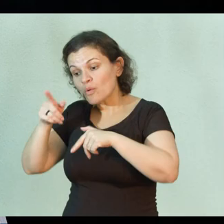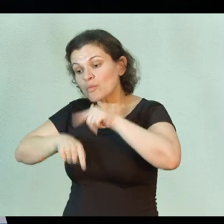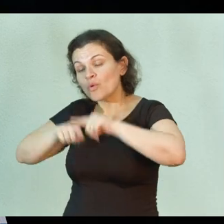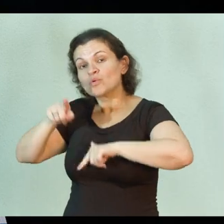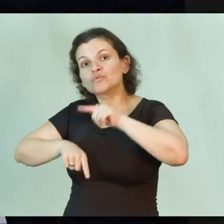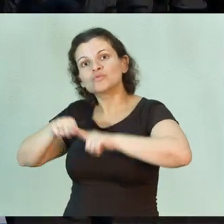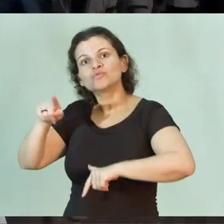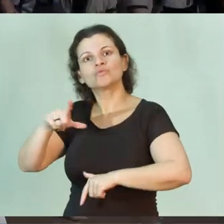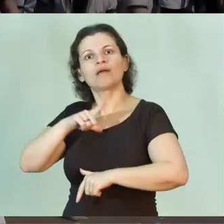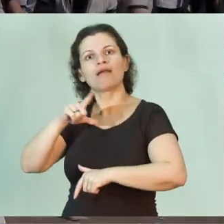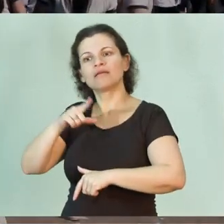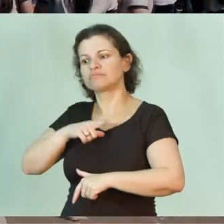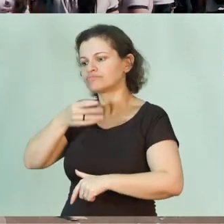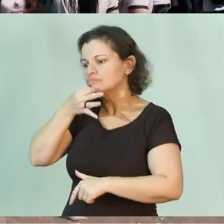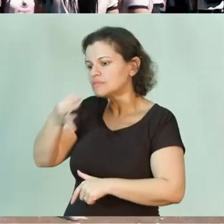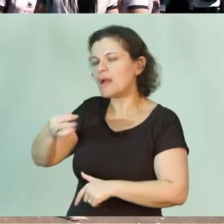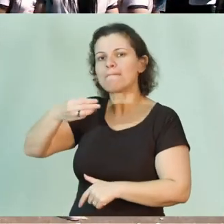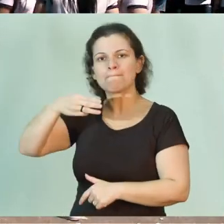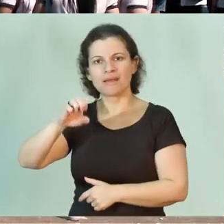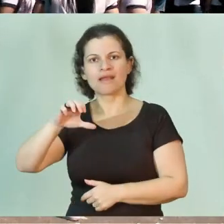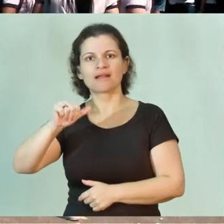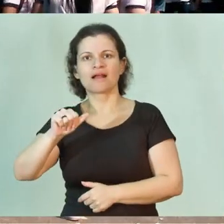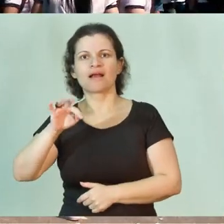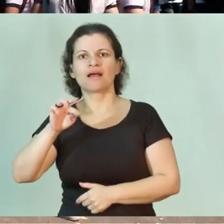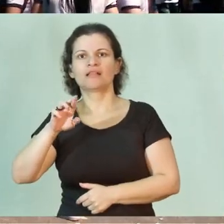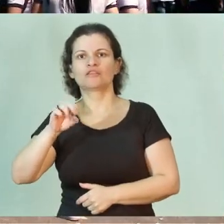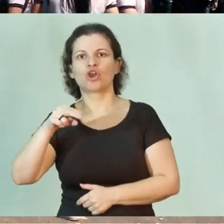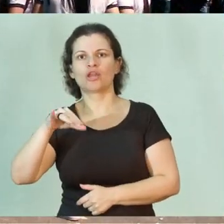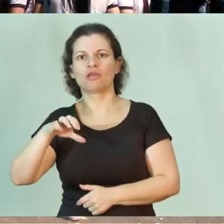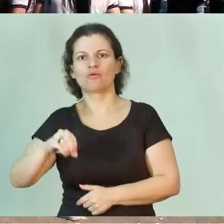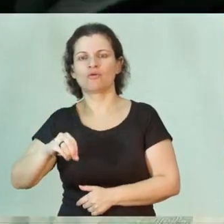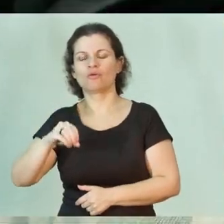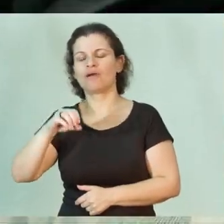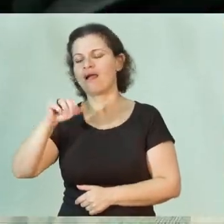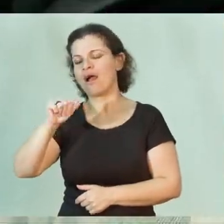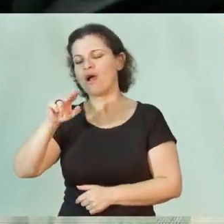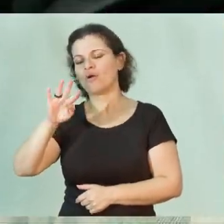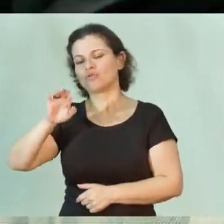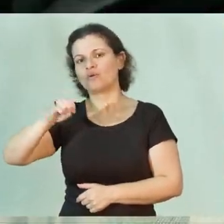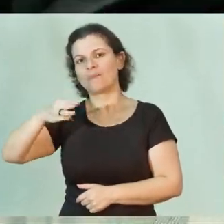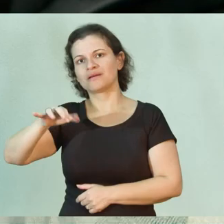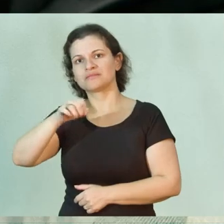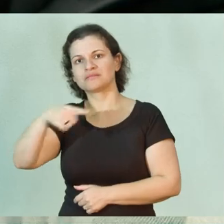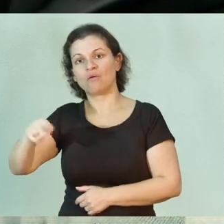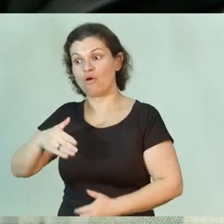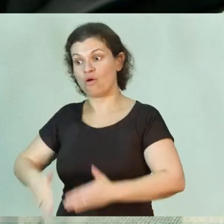com ponto de vista mecatrônico, automação e robótica.